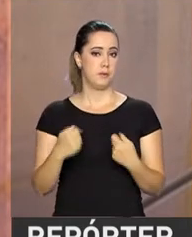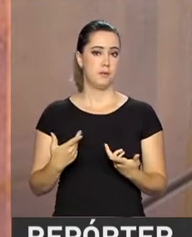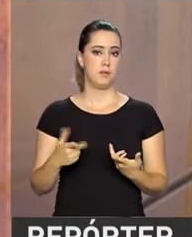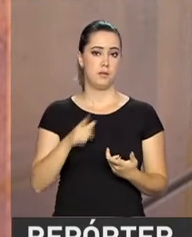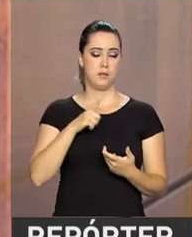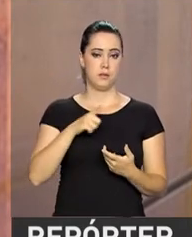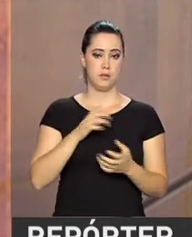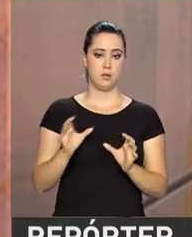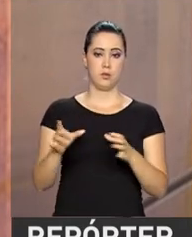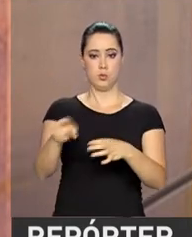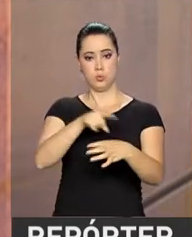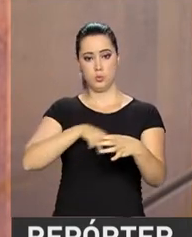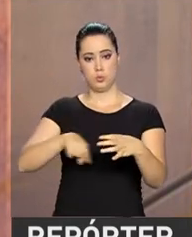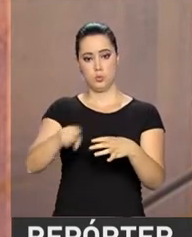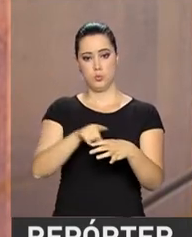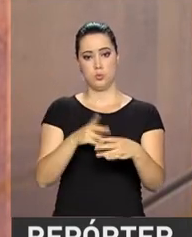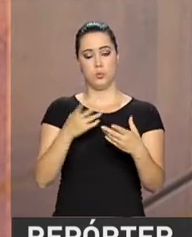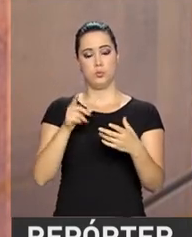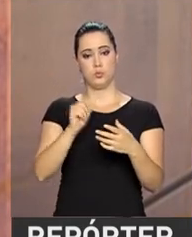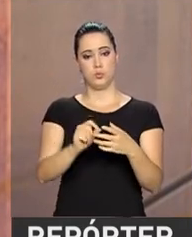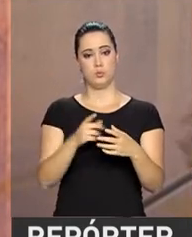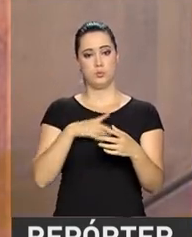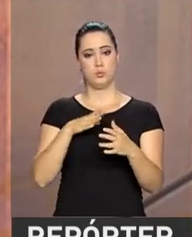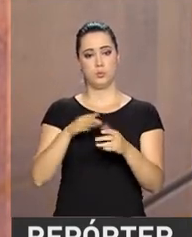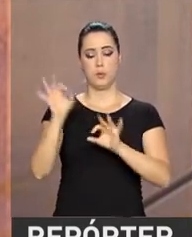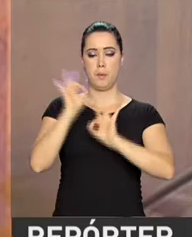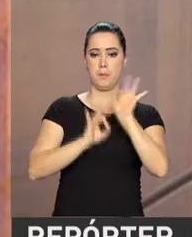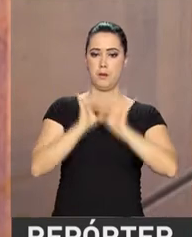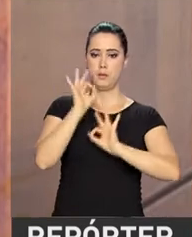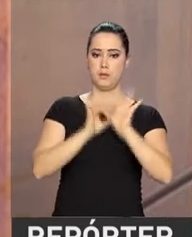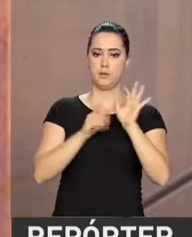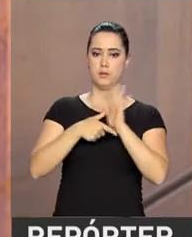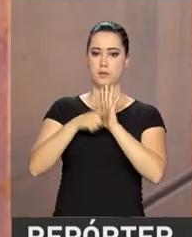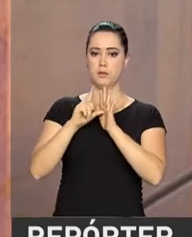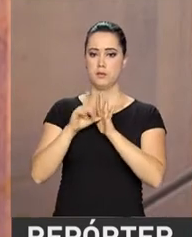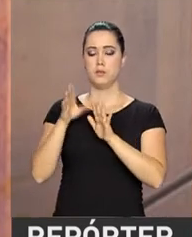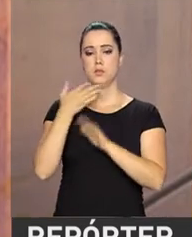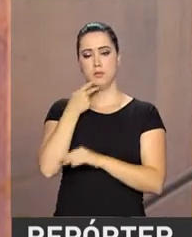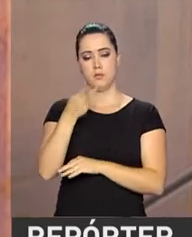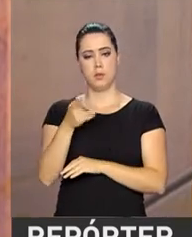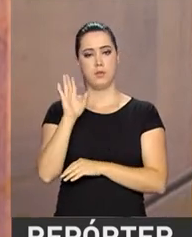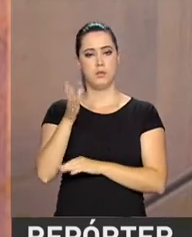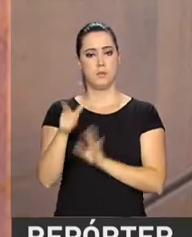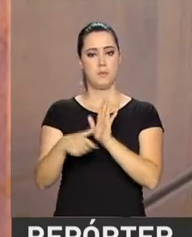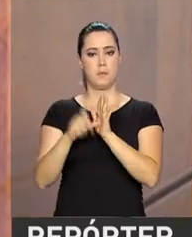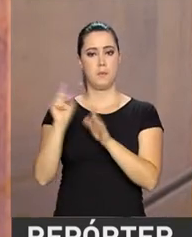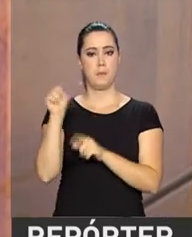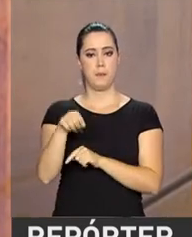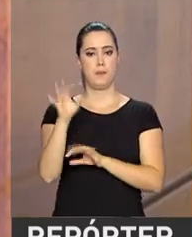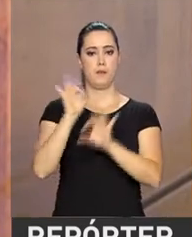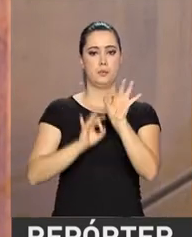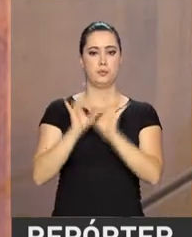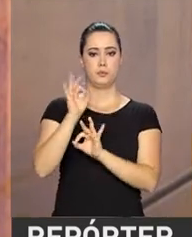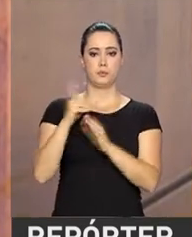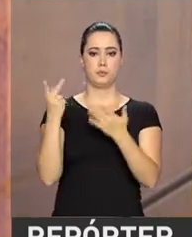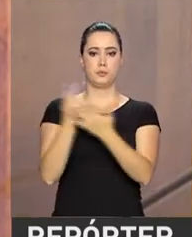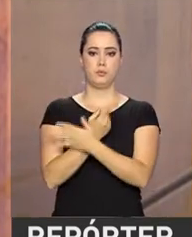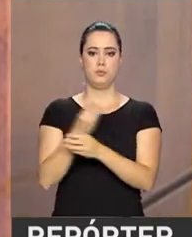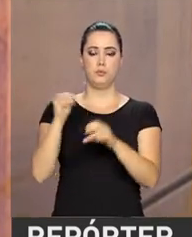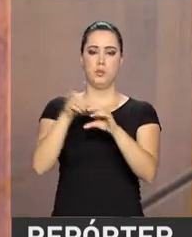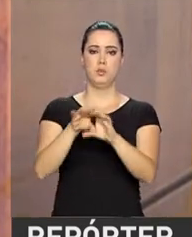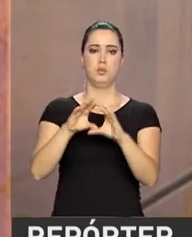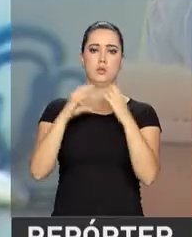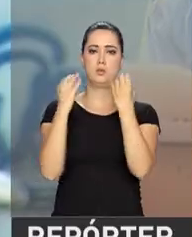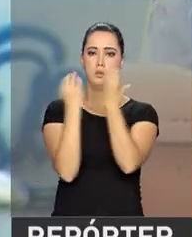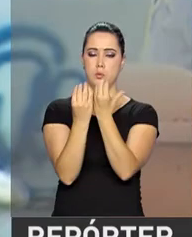dos órgãos de segurança pública, então, fazer esse planejamento que já foi dito aqui e esse planejamento ser efetivado dentro da